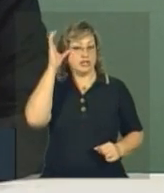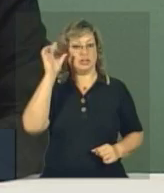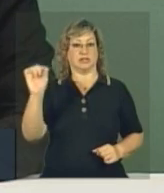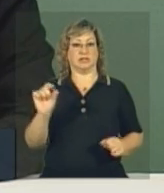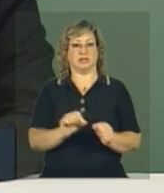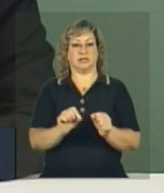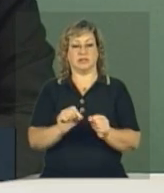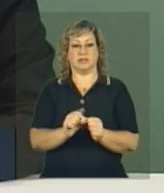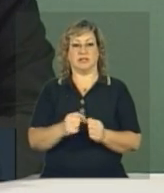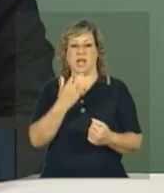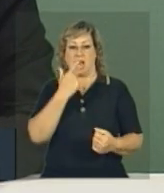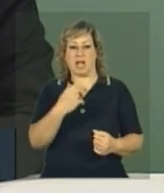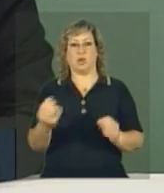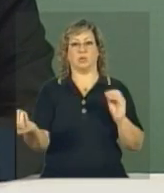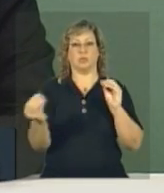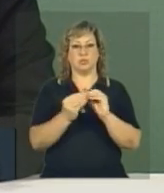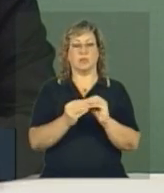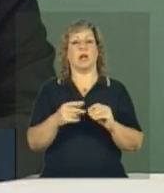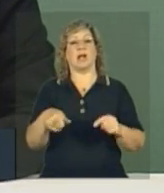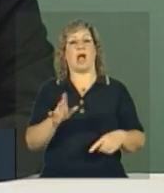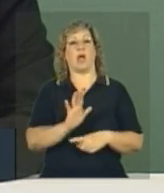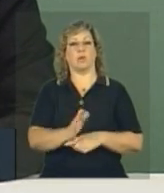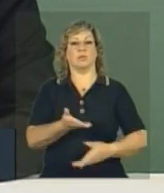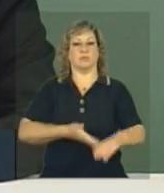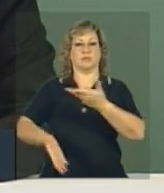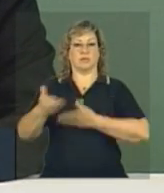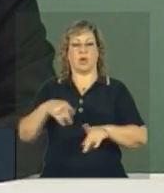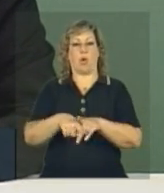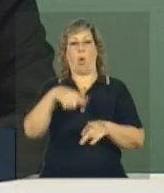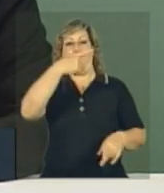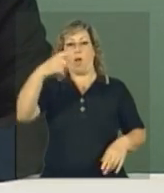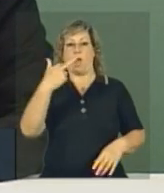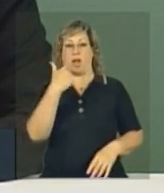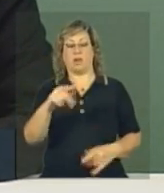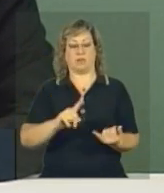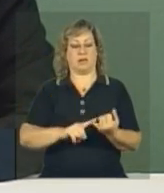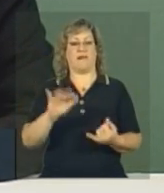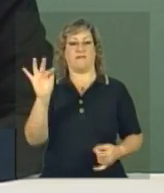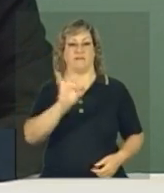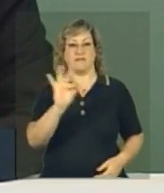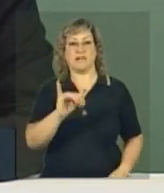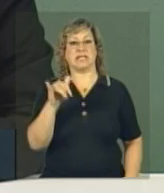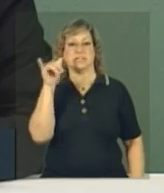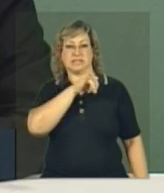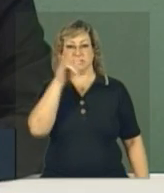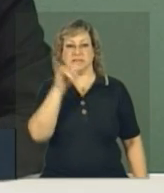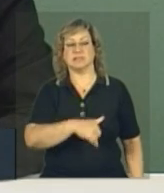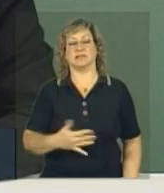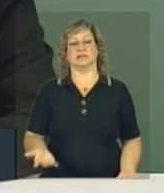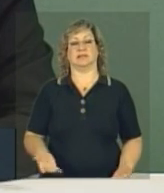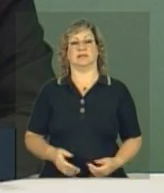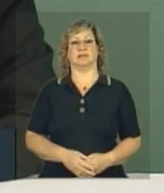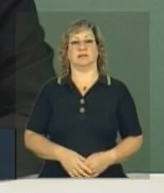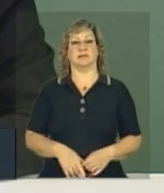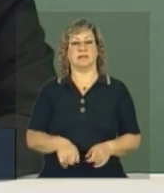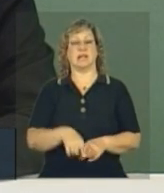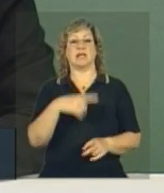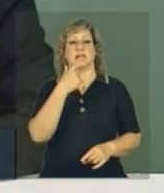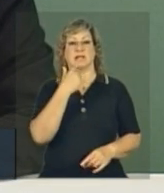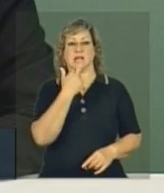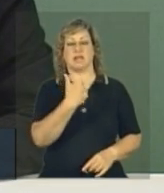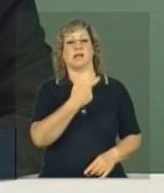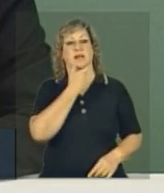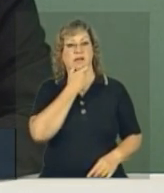a demanda do chinês e vai aumentar a demanda por outras línguas, como é o caso do francês, do italiano, enfim, além do inglês,